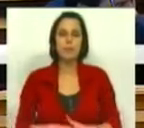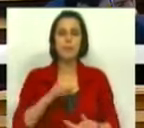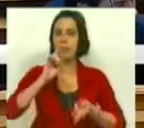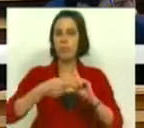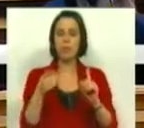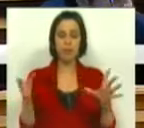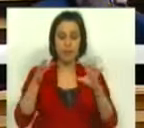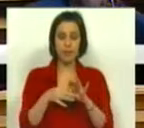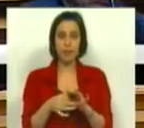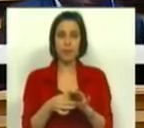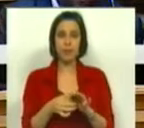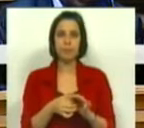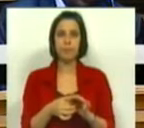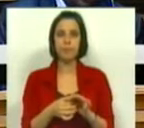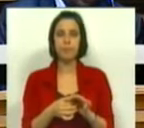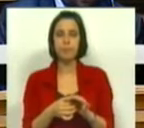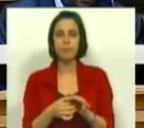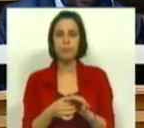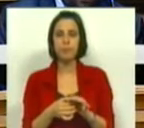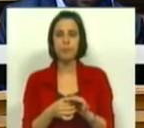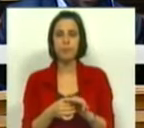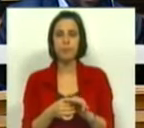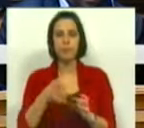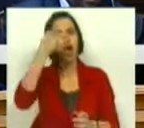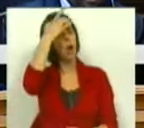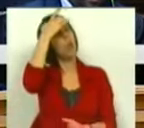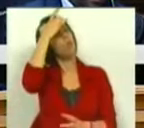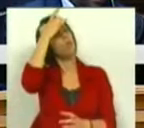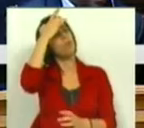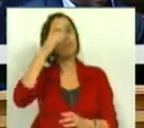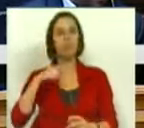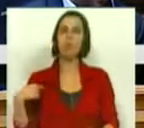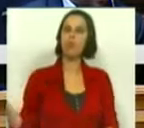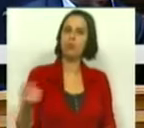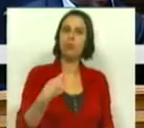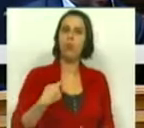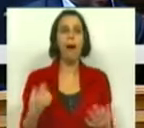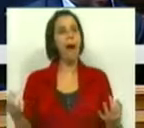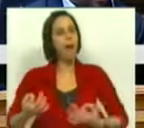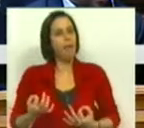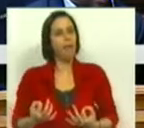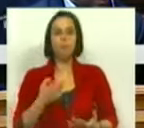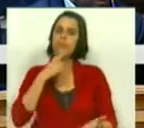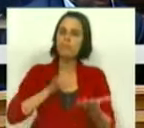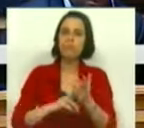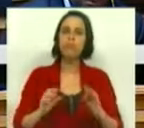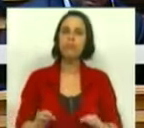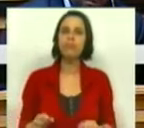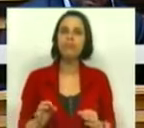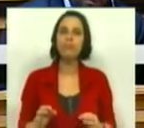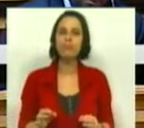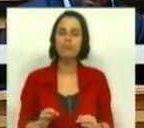Aquilo que tem a ver com a consciência que todos temos de que é verdade